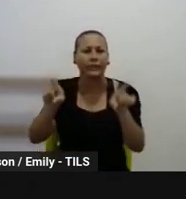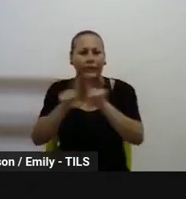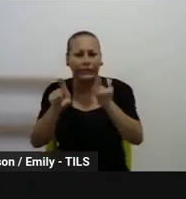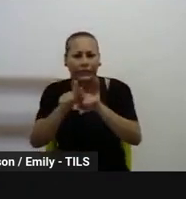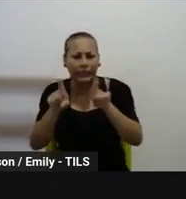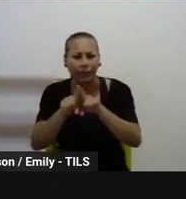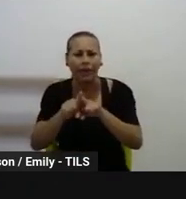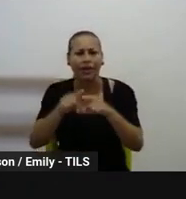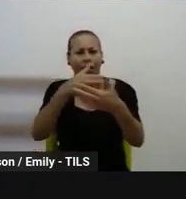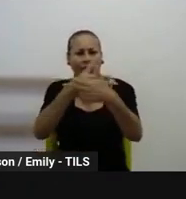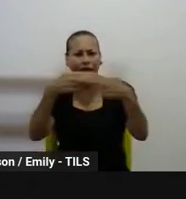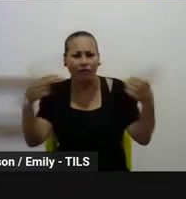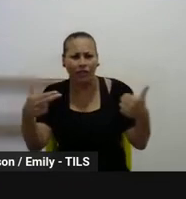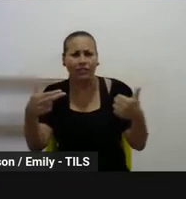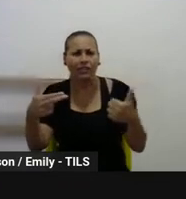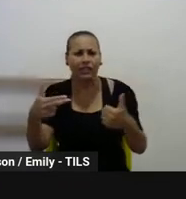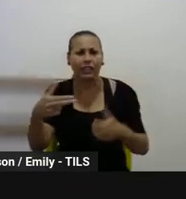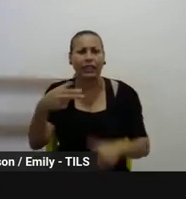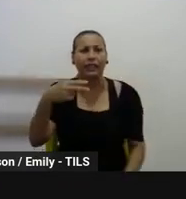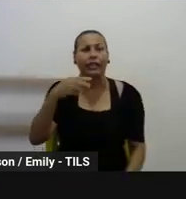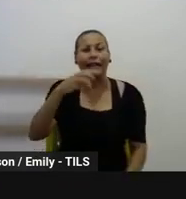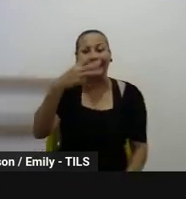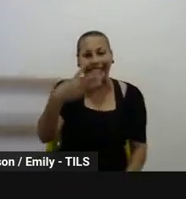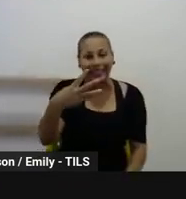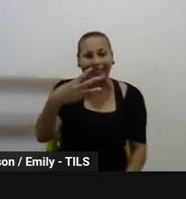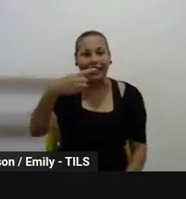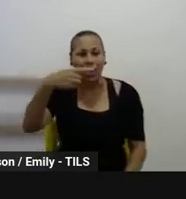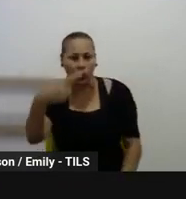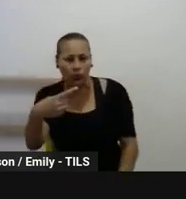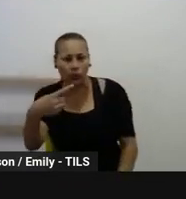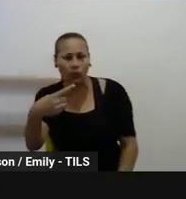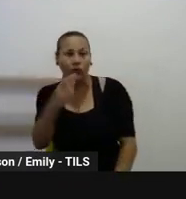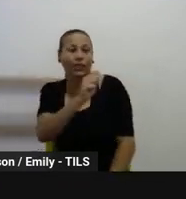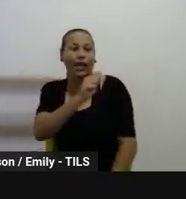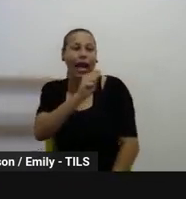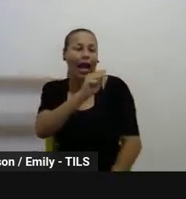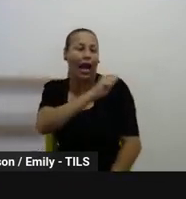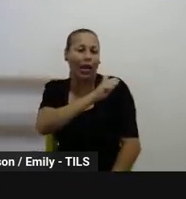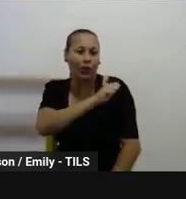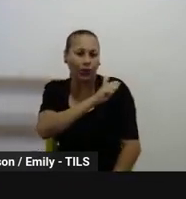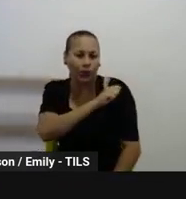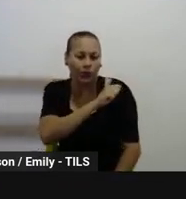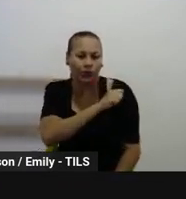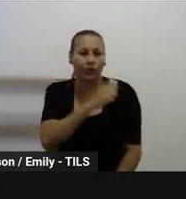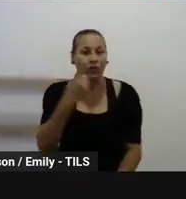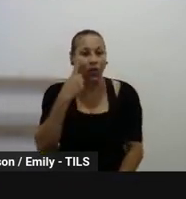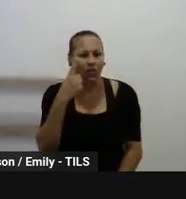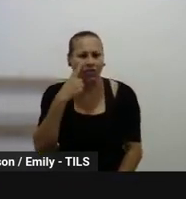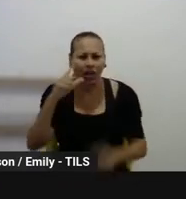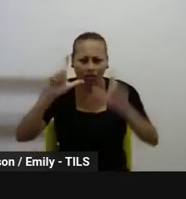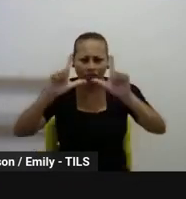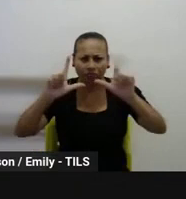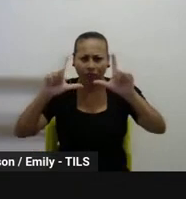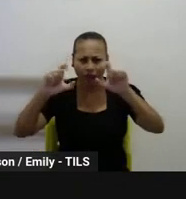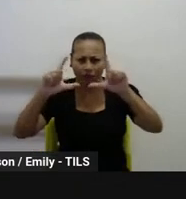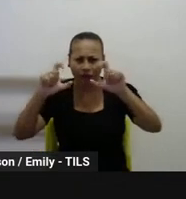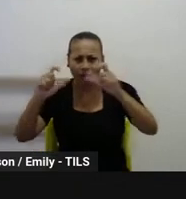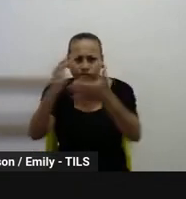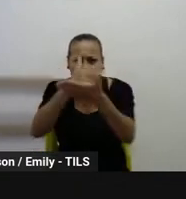2022 31 estudantes internacionais. desses 31, vocês podem observar aí pelo gráfico, 17